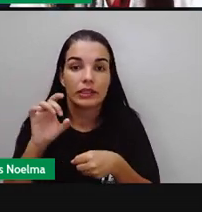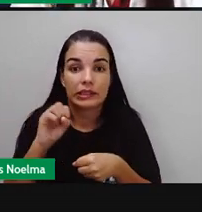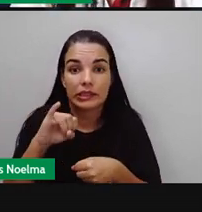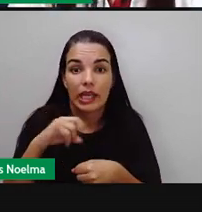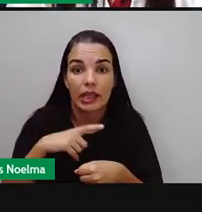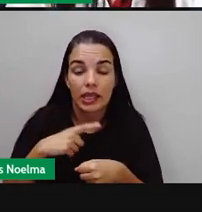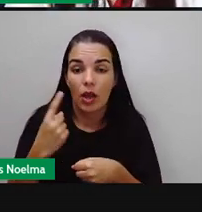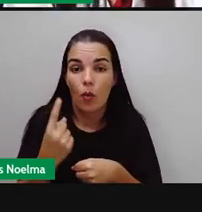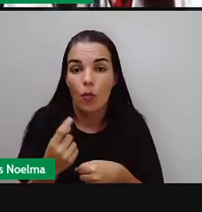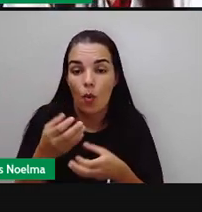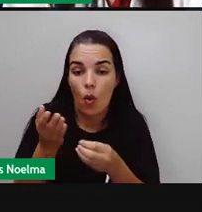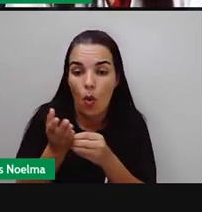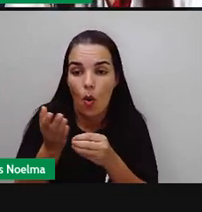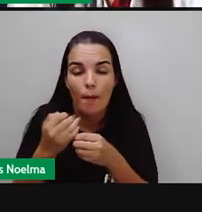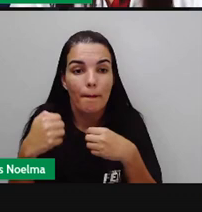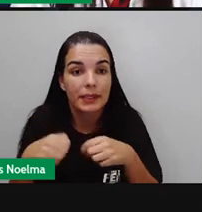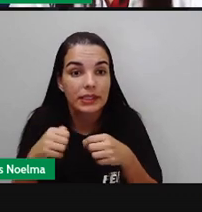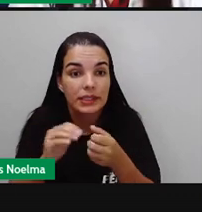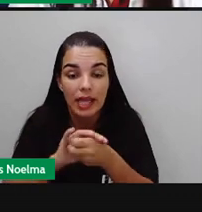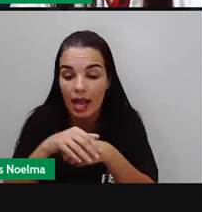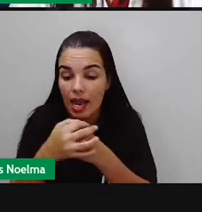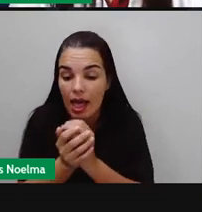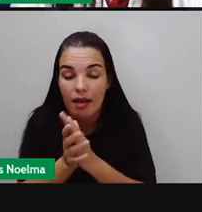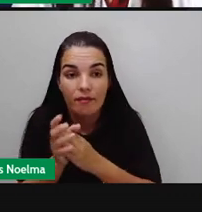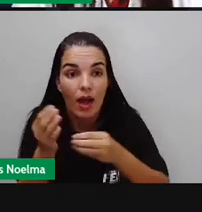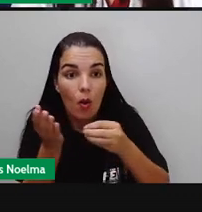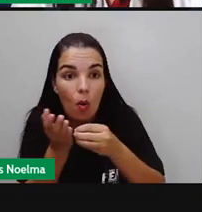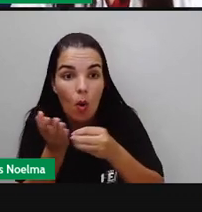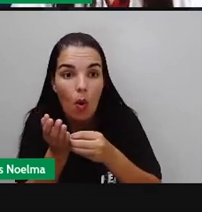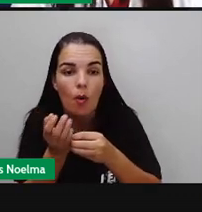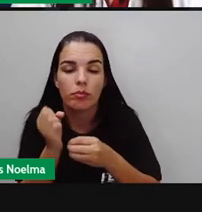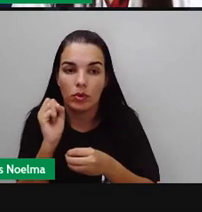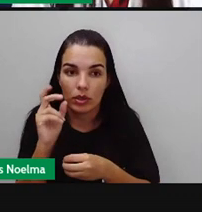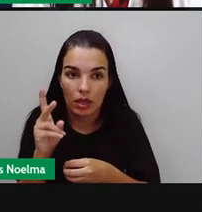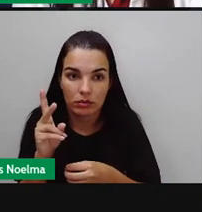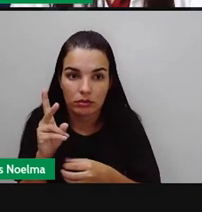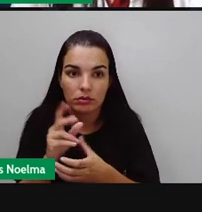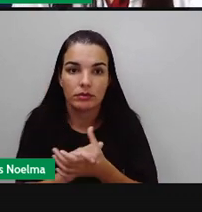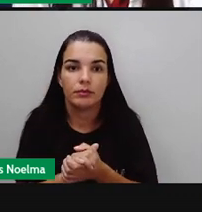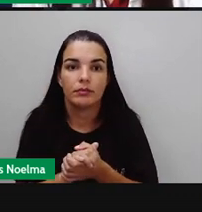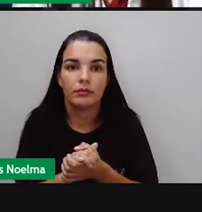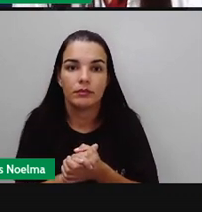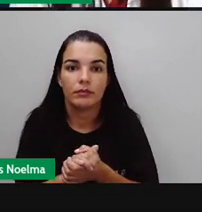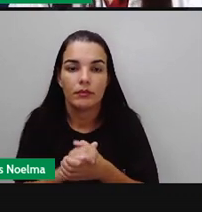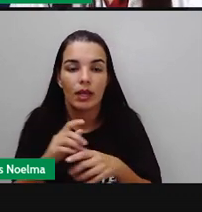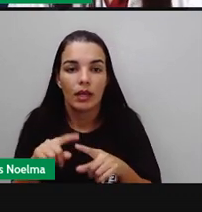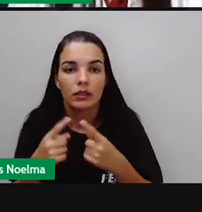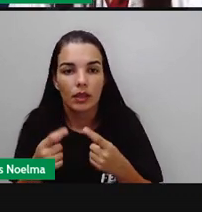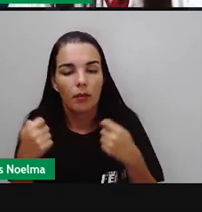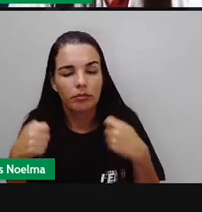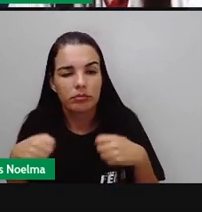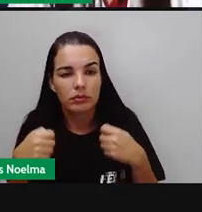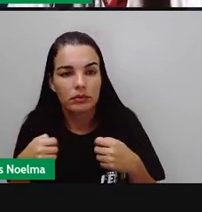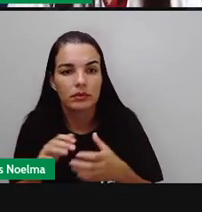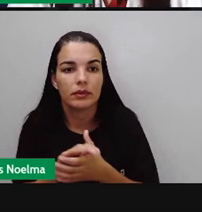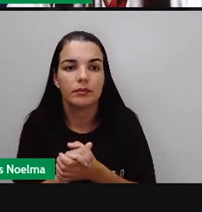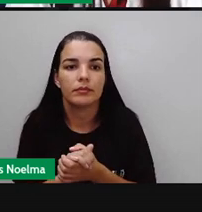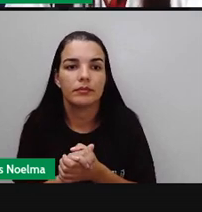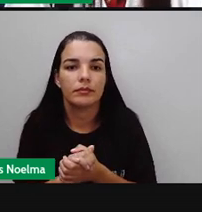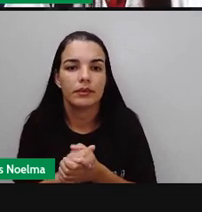um copo em um local, a gente tem que lavar aquele copo antes da gente utilizar, certo? O ideal é que cada um tenha o seu.